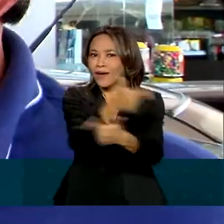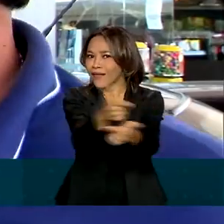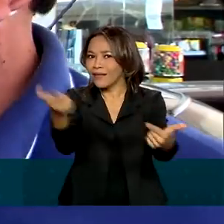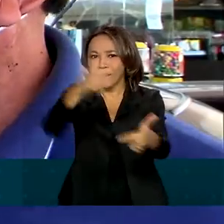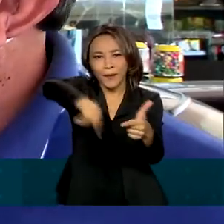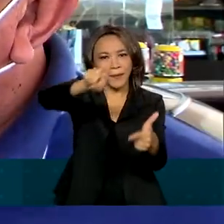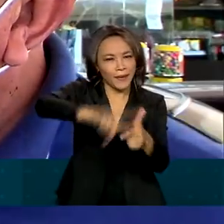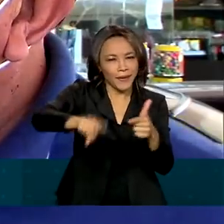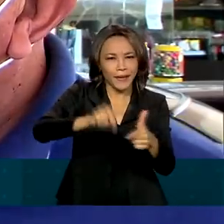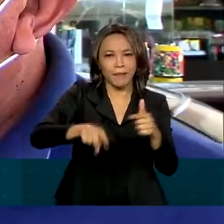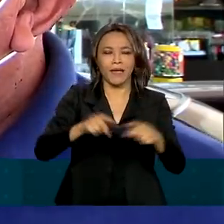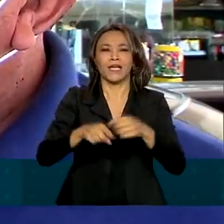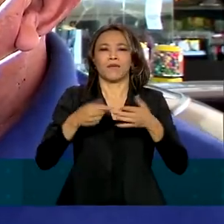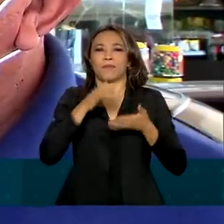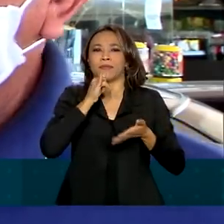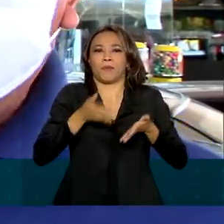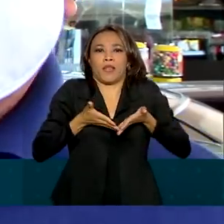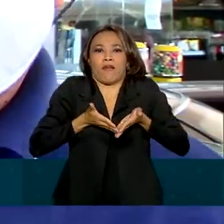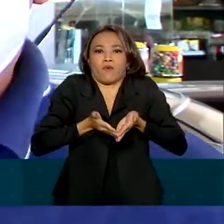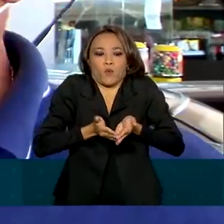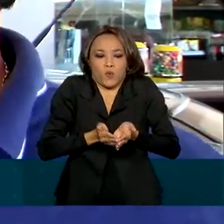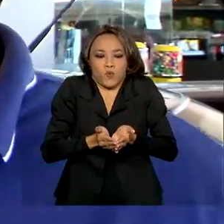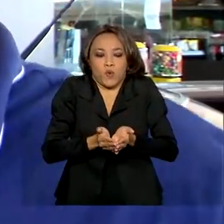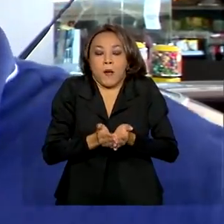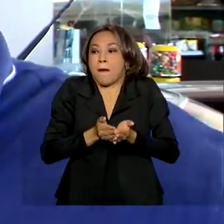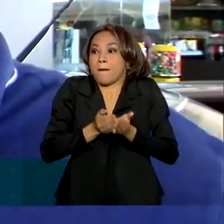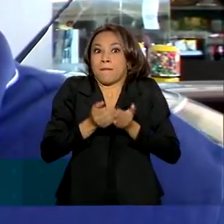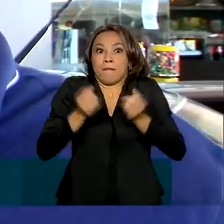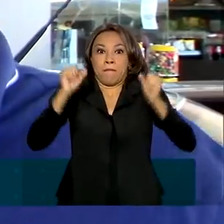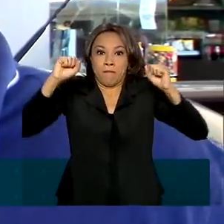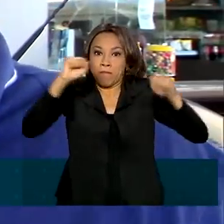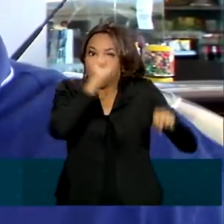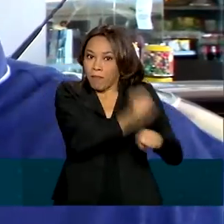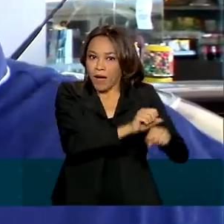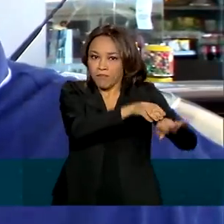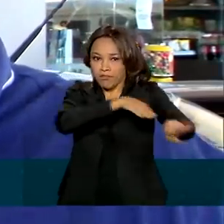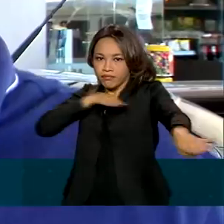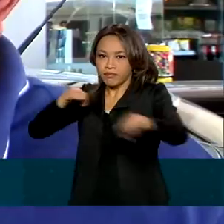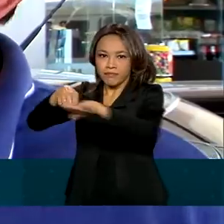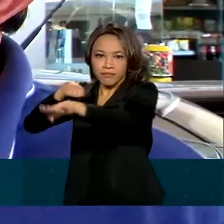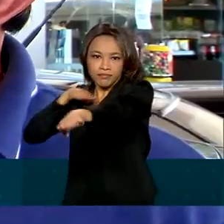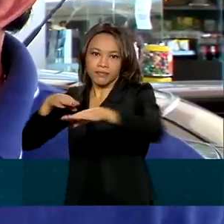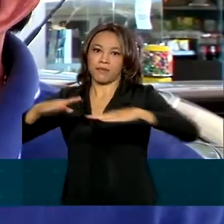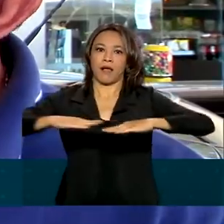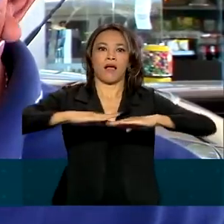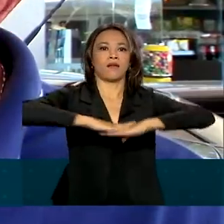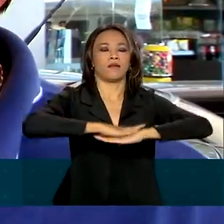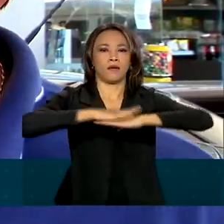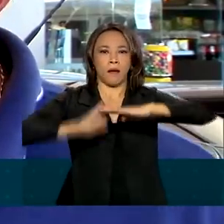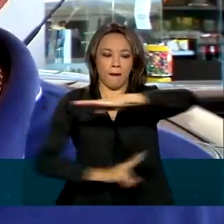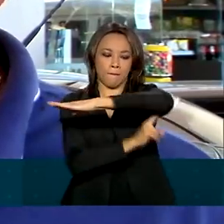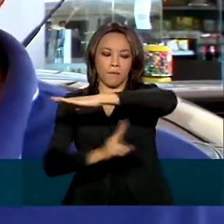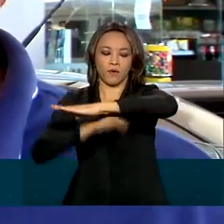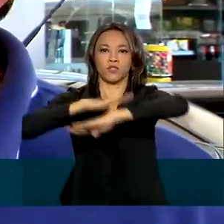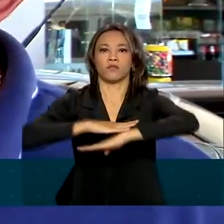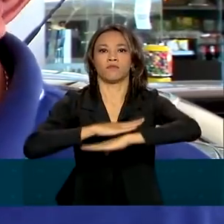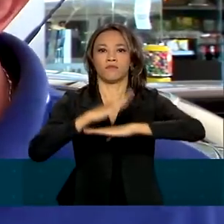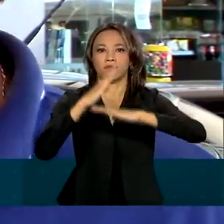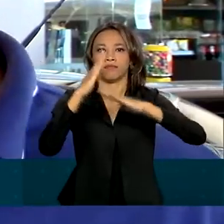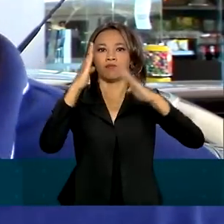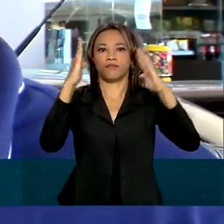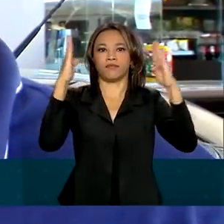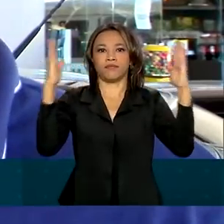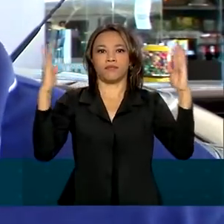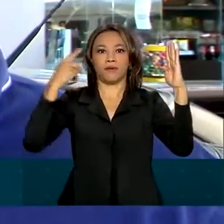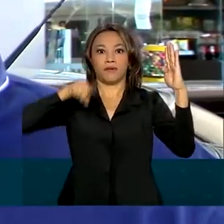de vir um navio e aí ter que parar quase uma hora parado numa tranqueira. E depois, para recuperar tudo aquilo, é